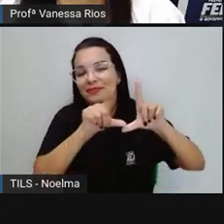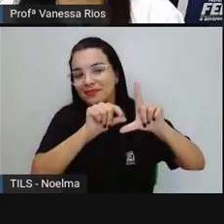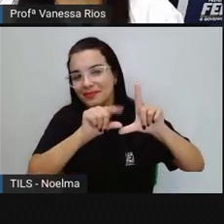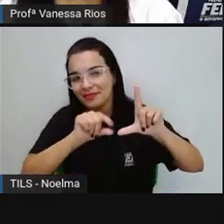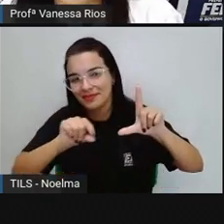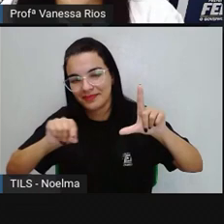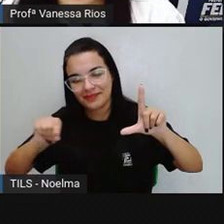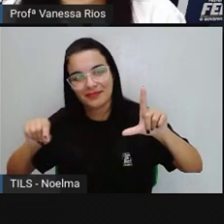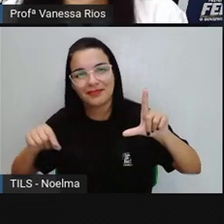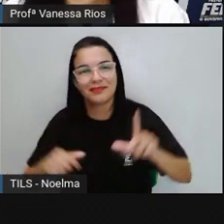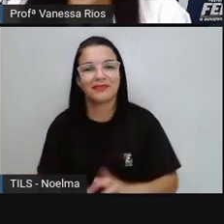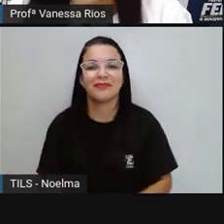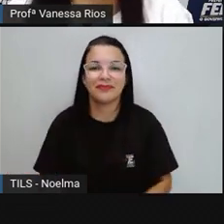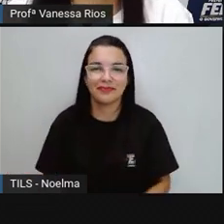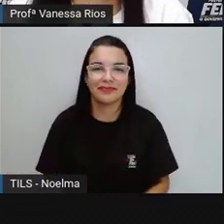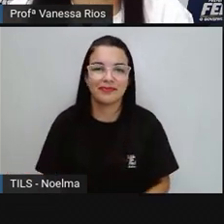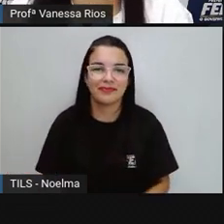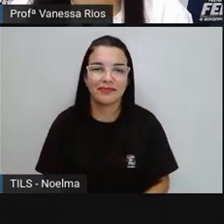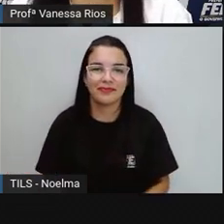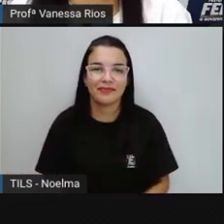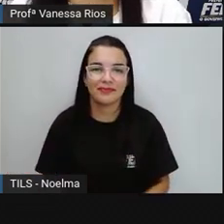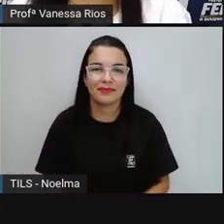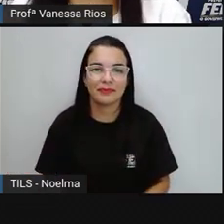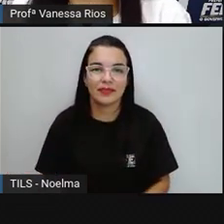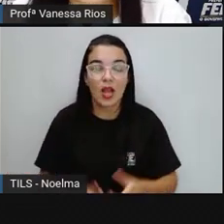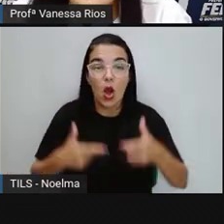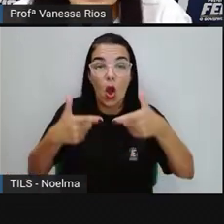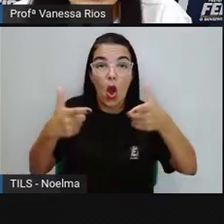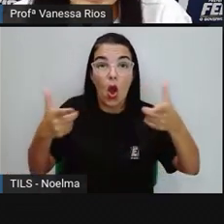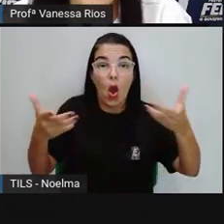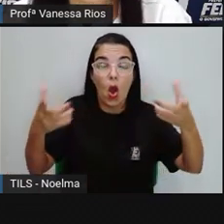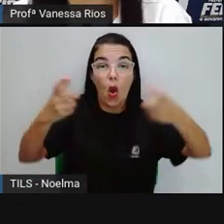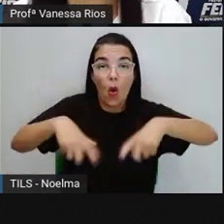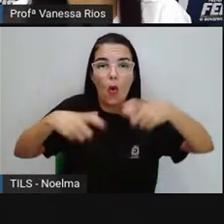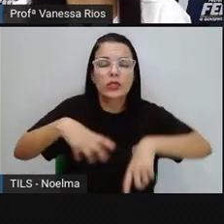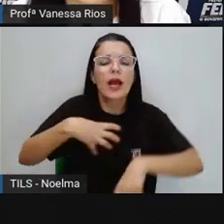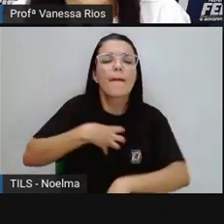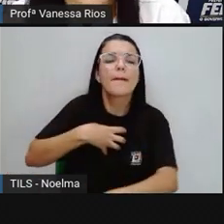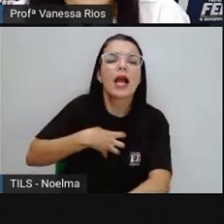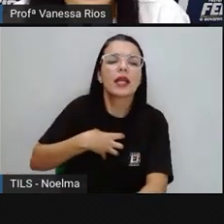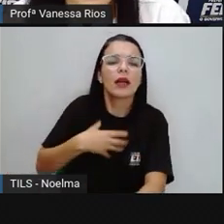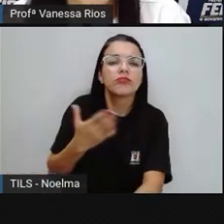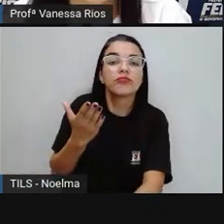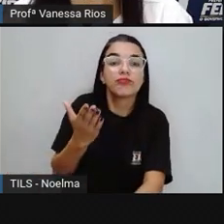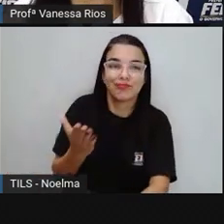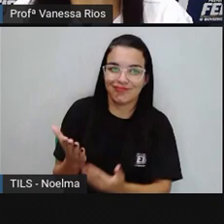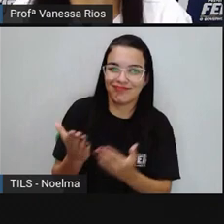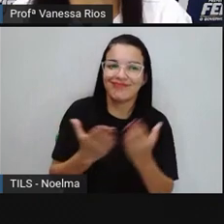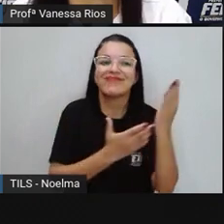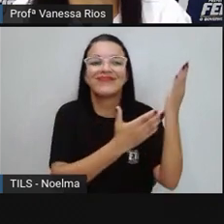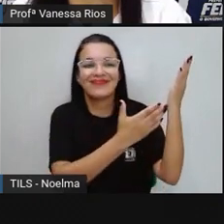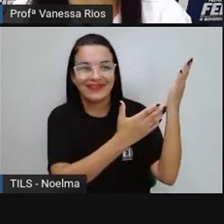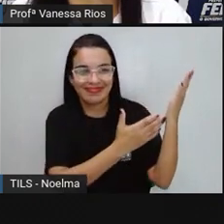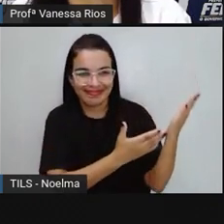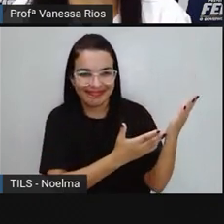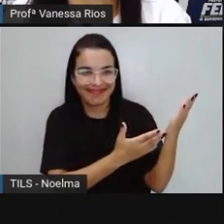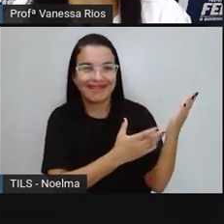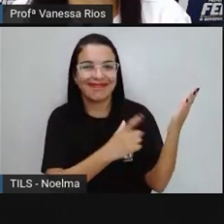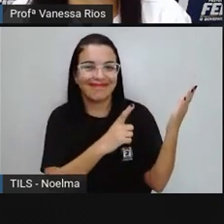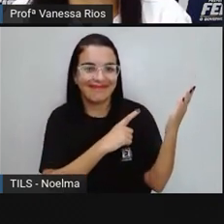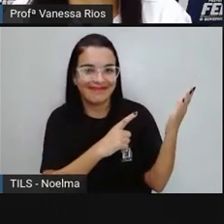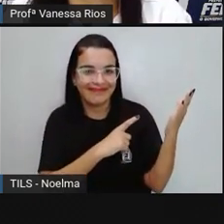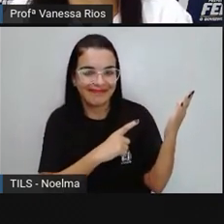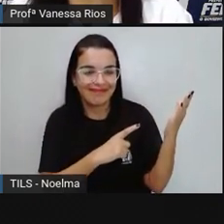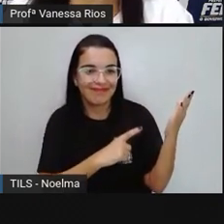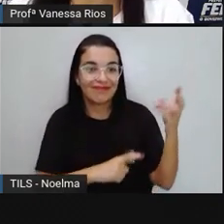da mata. E onde é que está a Bahia aí, onde a Baiana está, né, a Baiana está aí na Bahia,